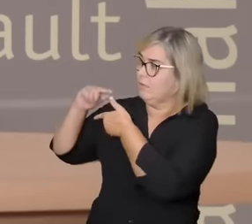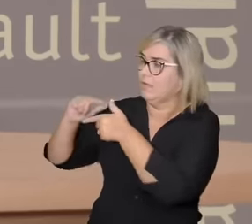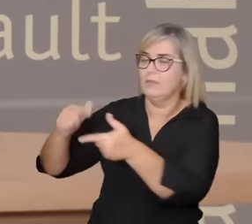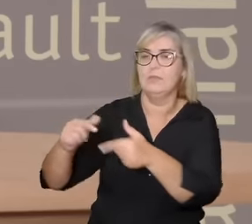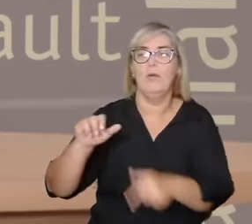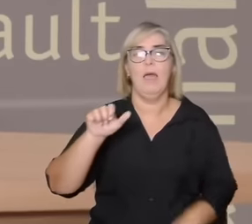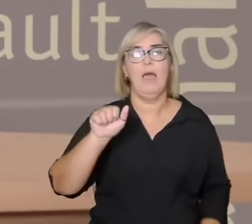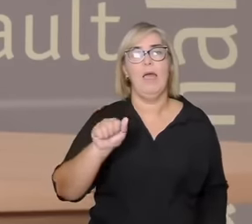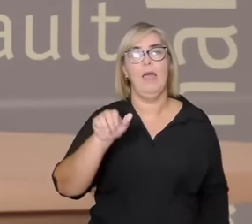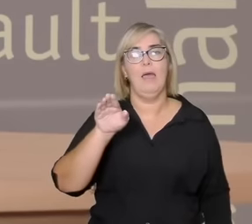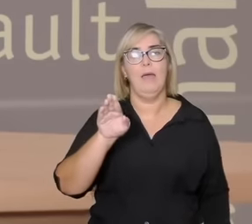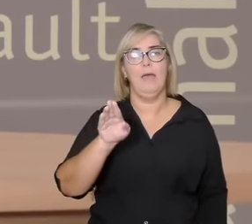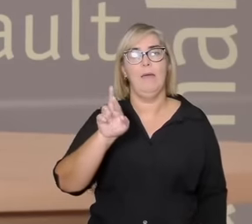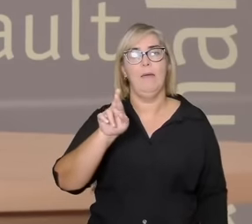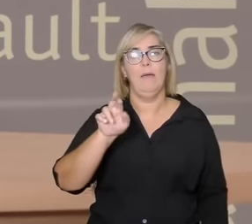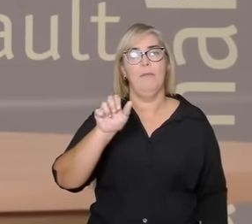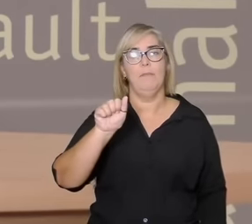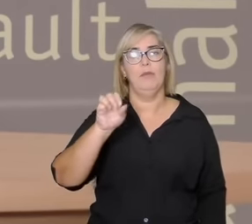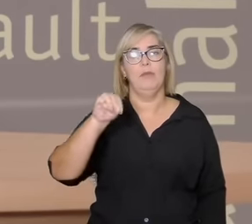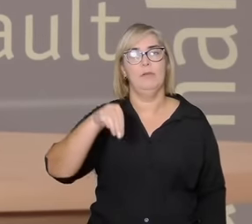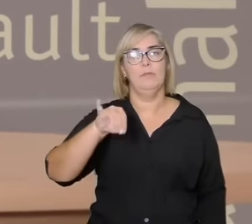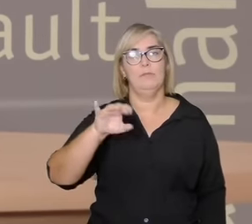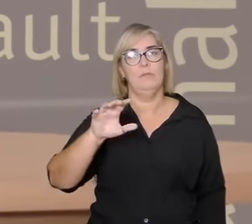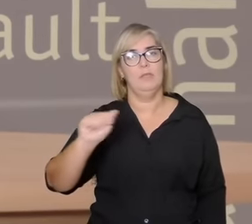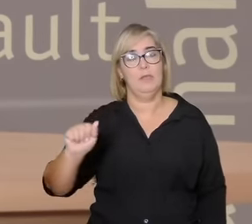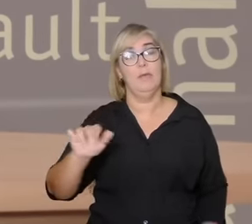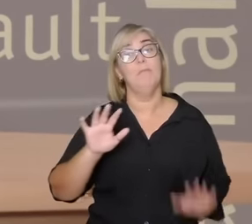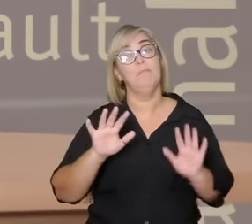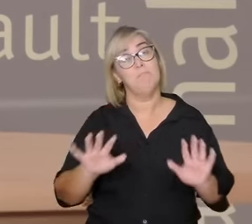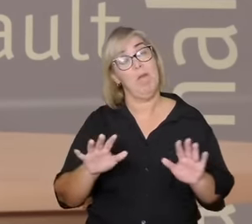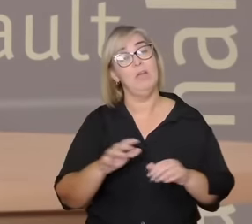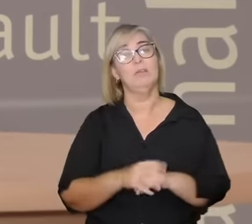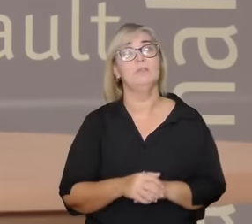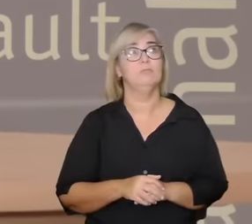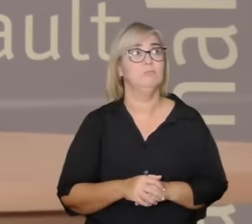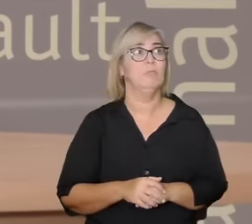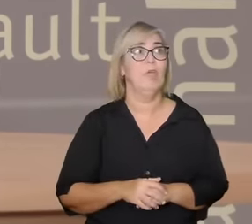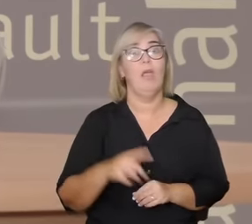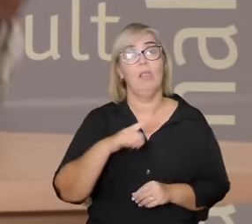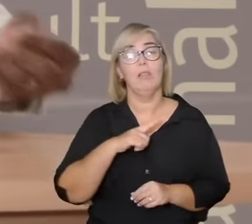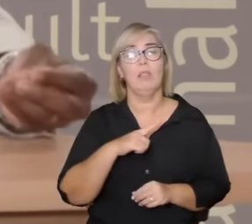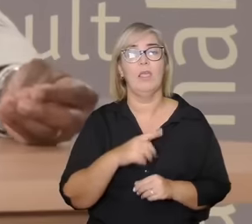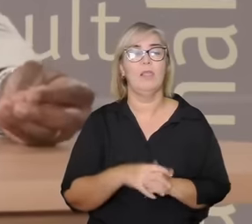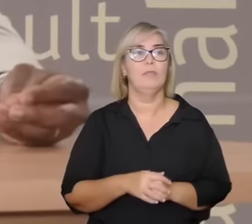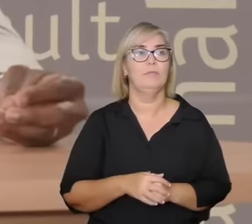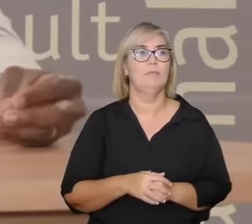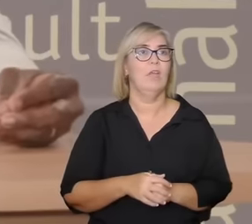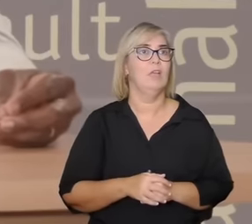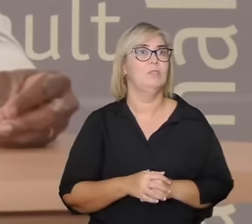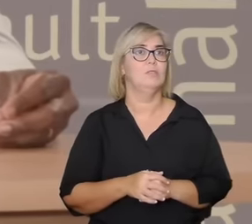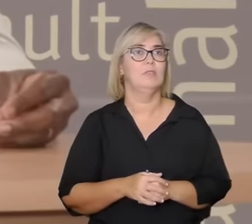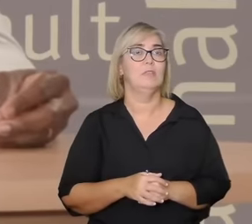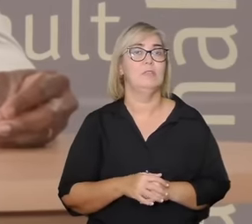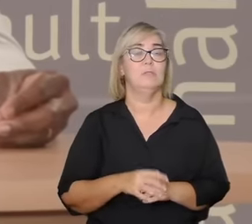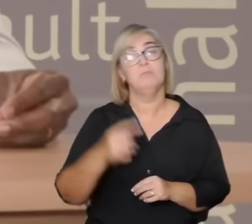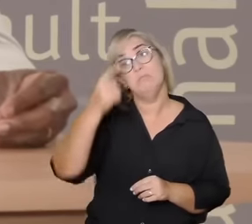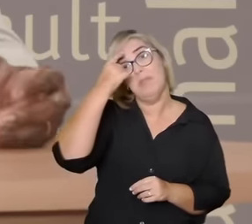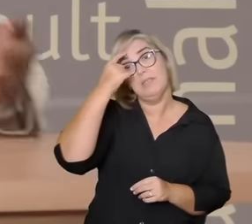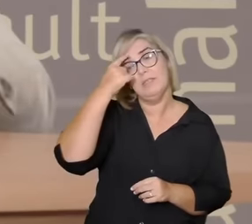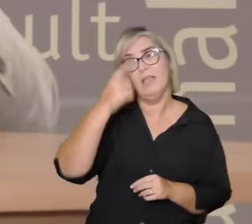possibilidades sim para um discurso que é a porta é estreita